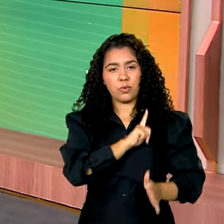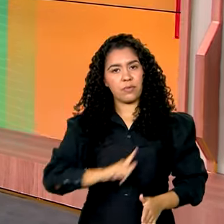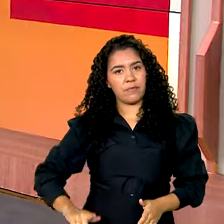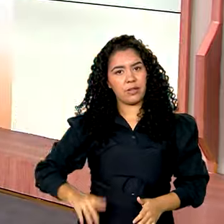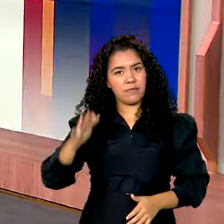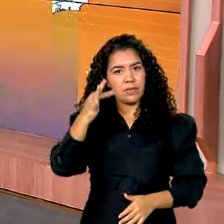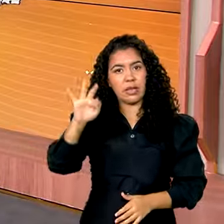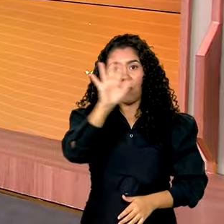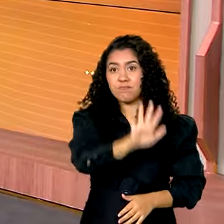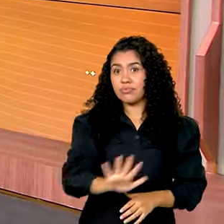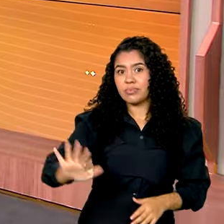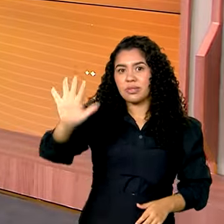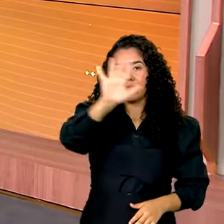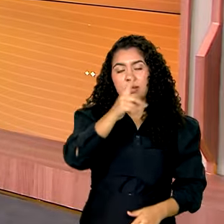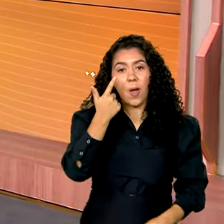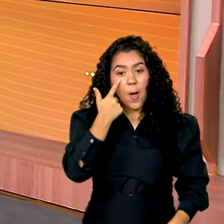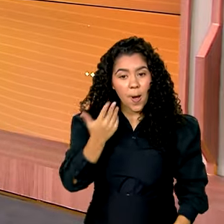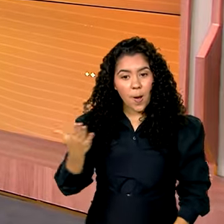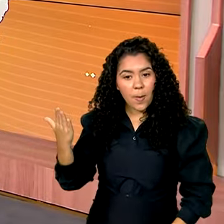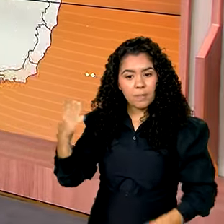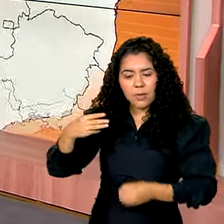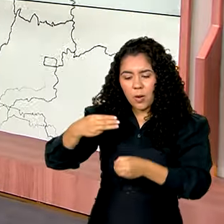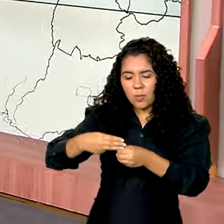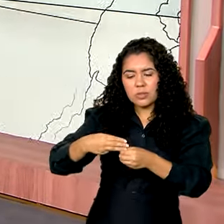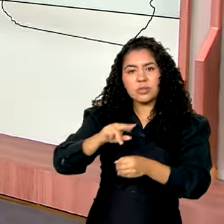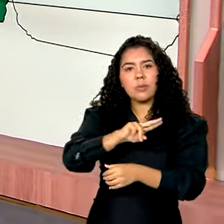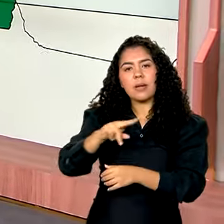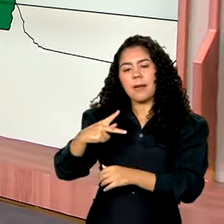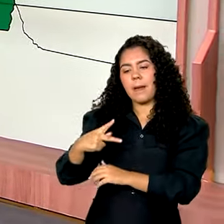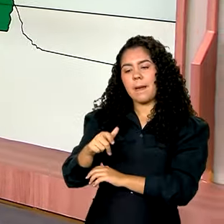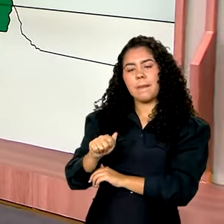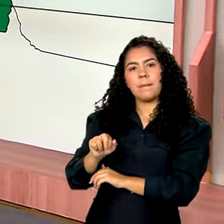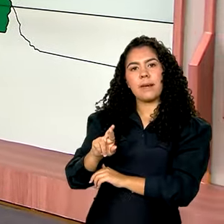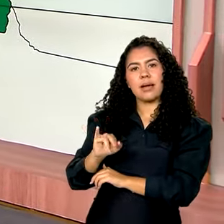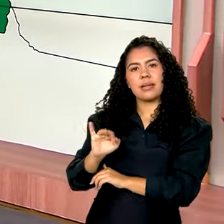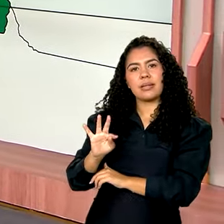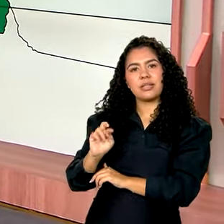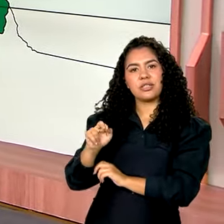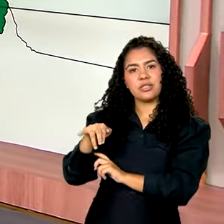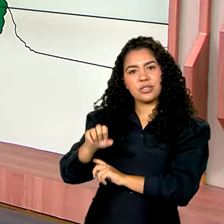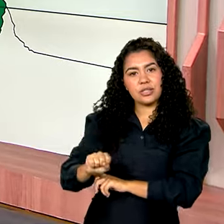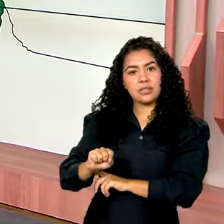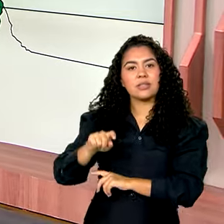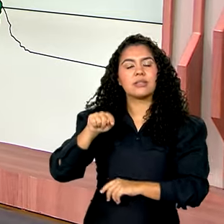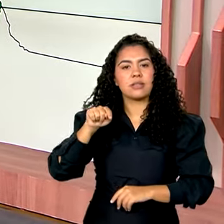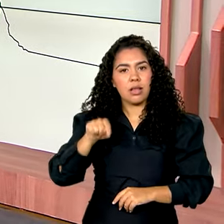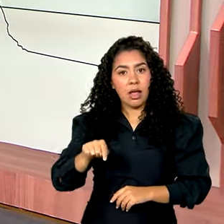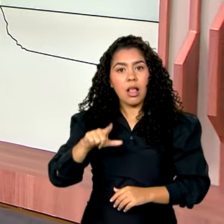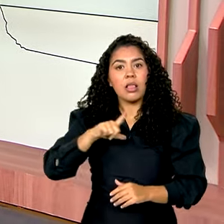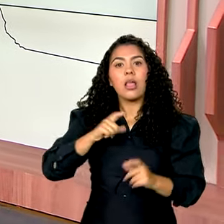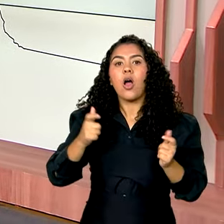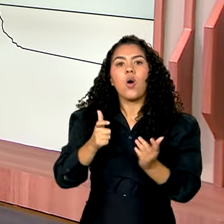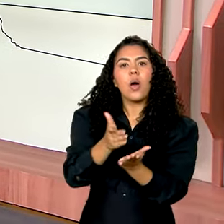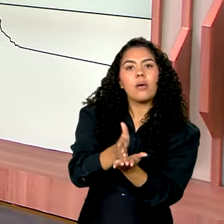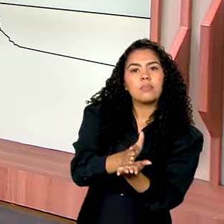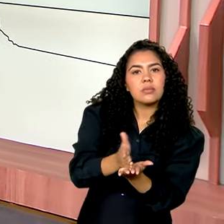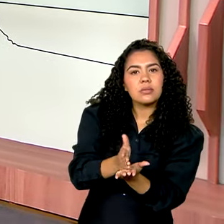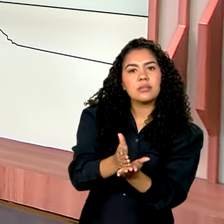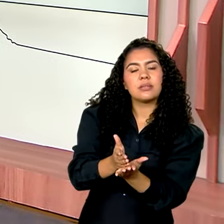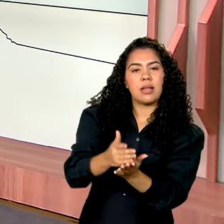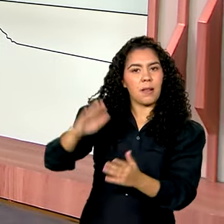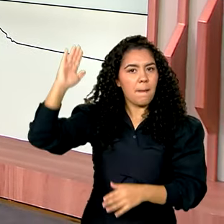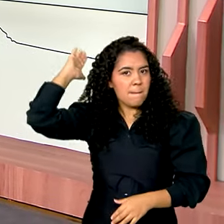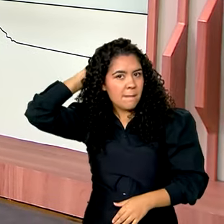o país. Vamos ver então aqui no telão, Parintins, a quarta maior cidade amazonense, fica na divisão do Amazonas com Pará.